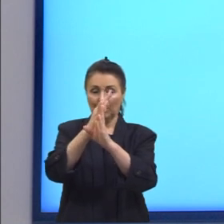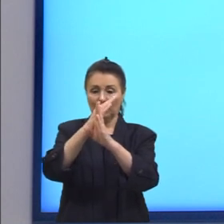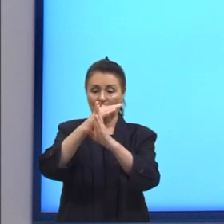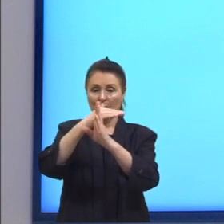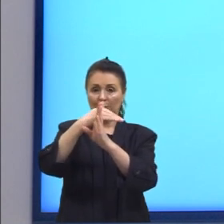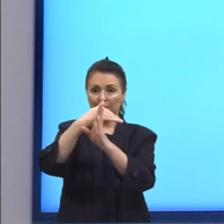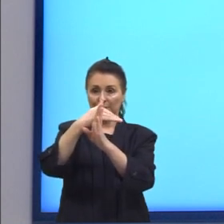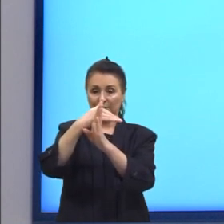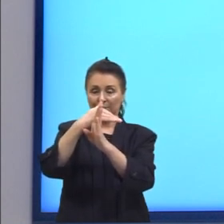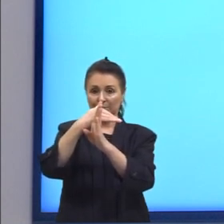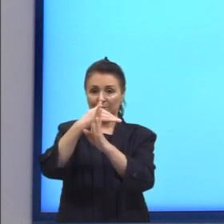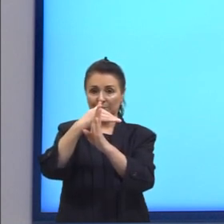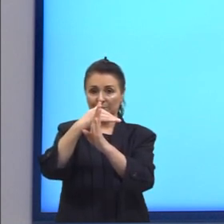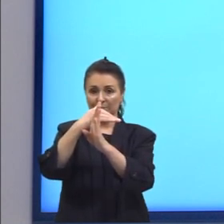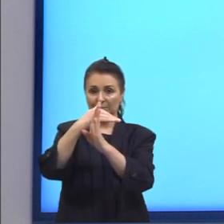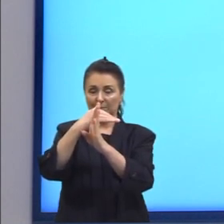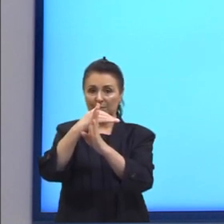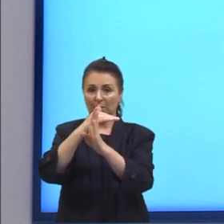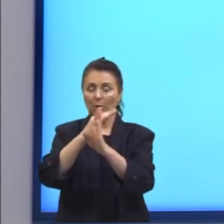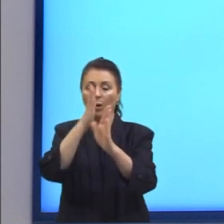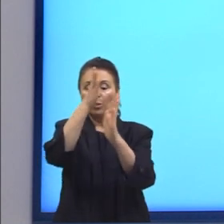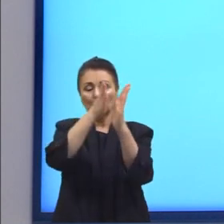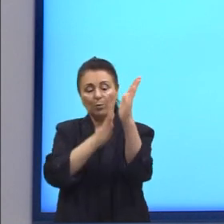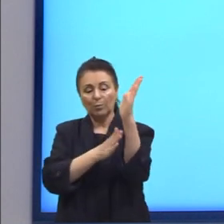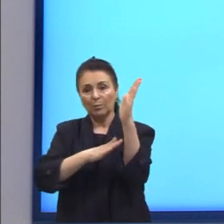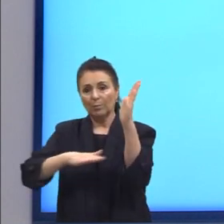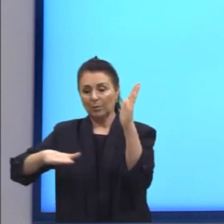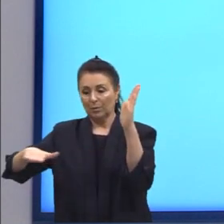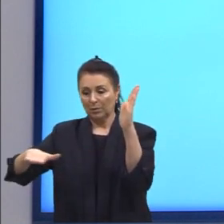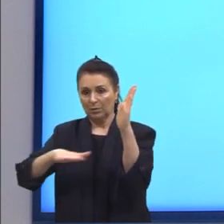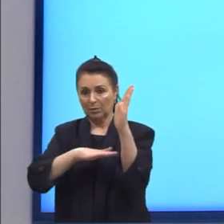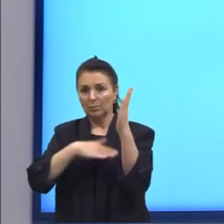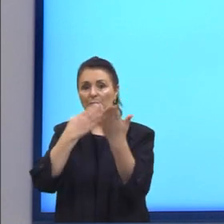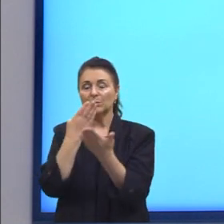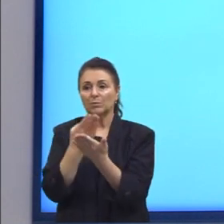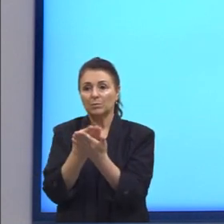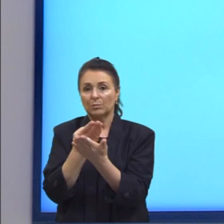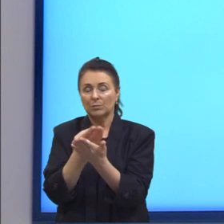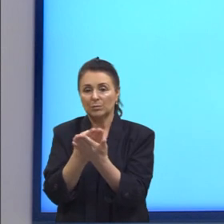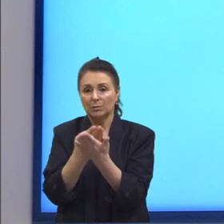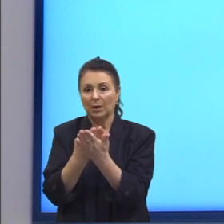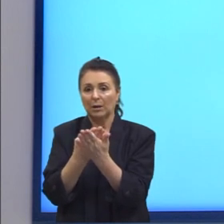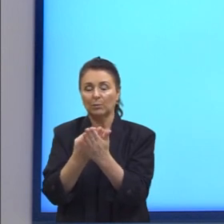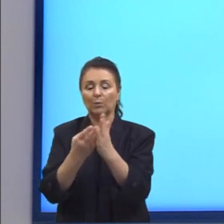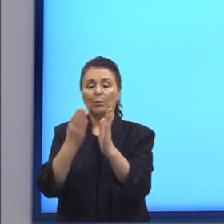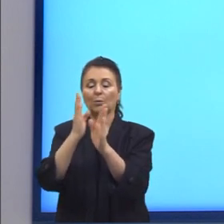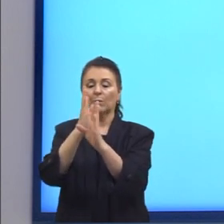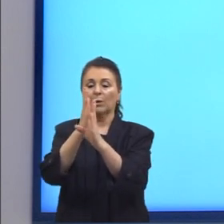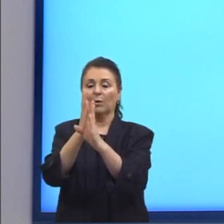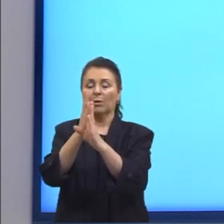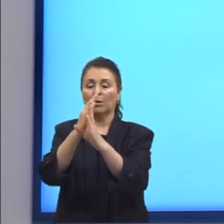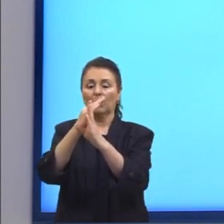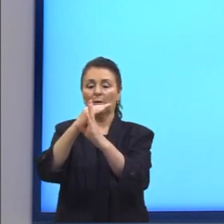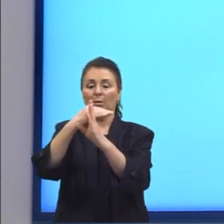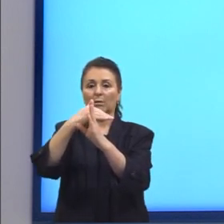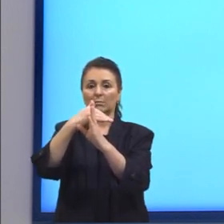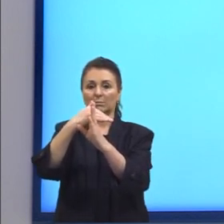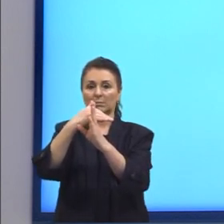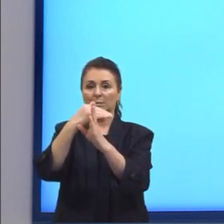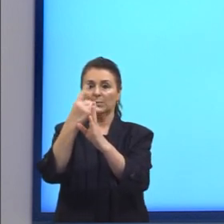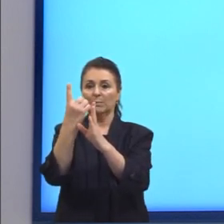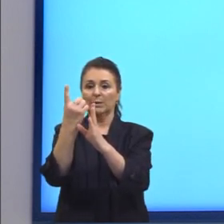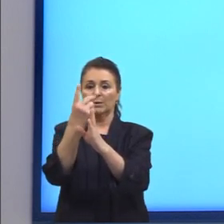acordo com sua medida. Então, no plano cartesiano, nós já tínhamos estudado os quadrantes, né? Primeiro, segundo,